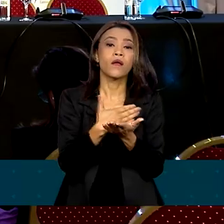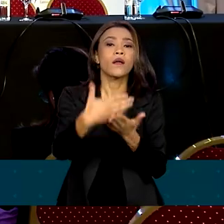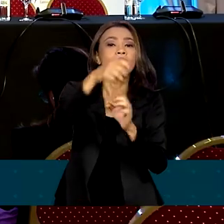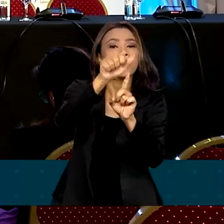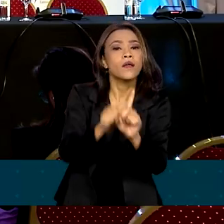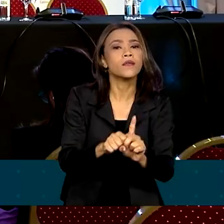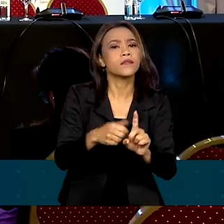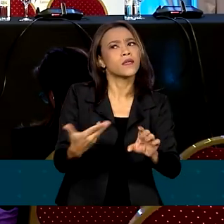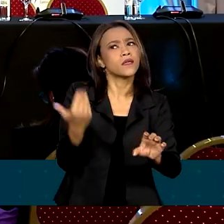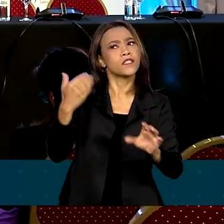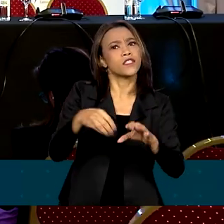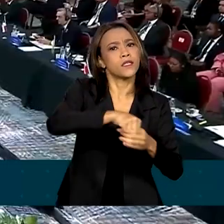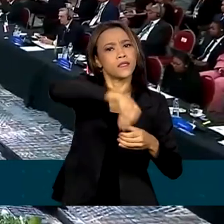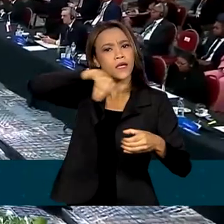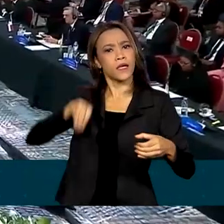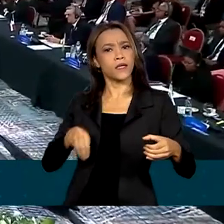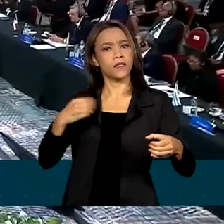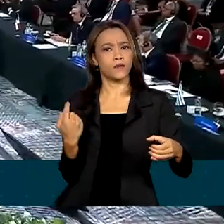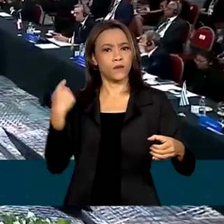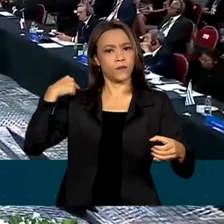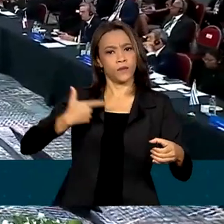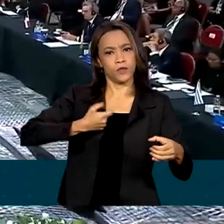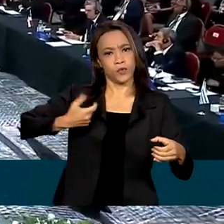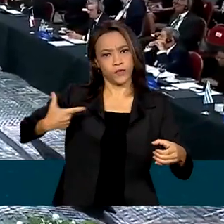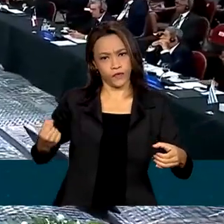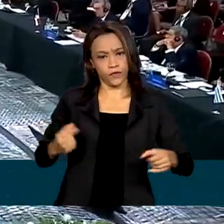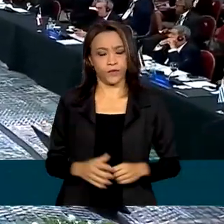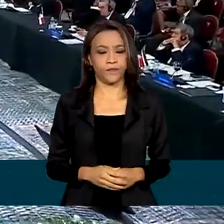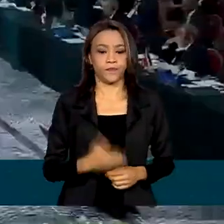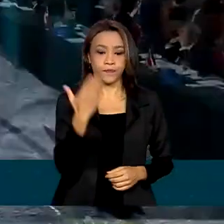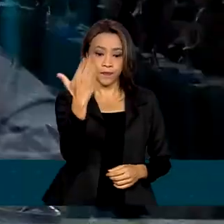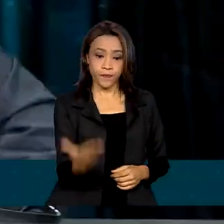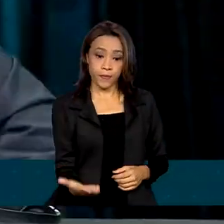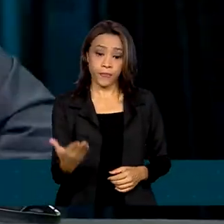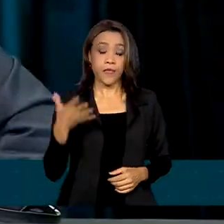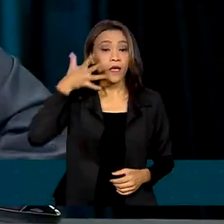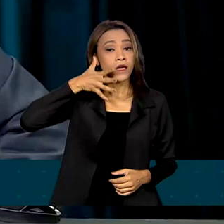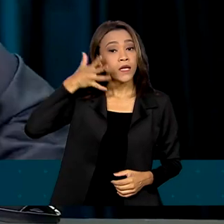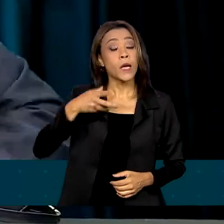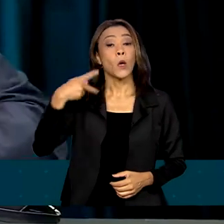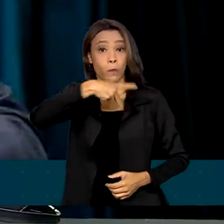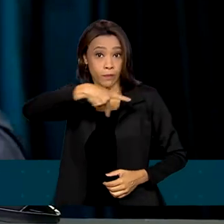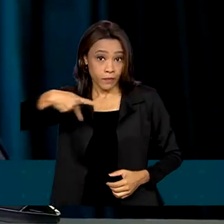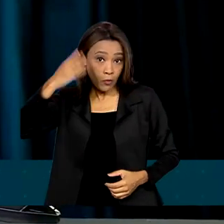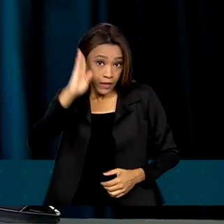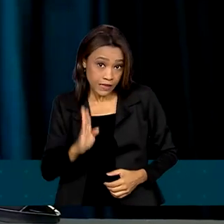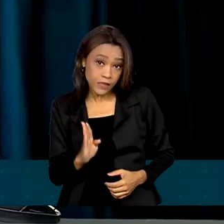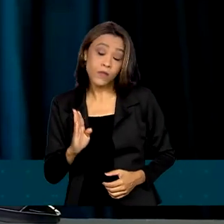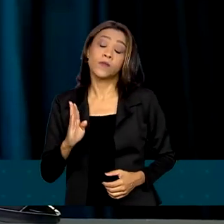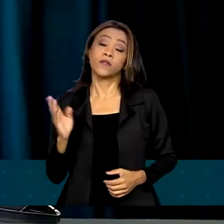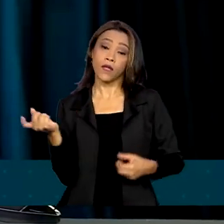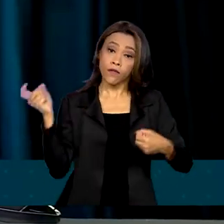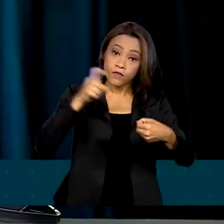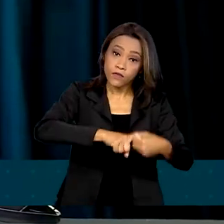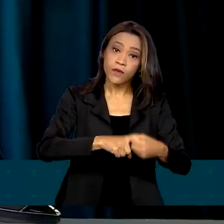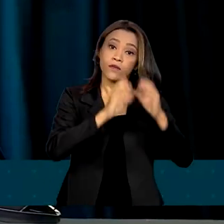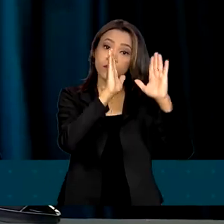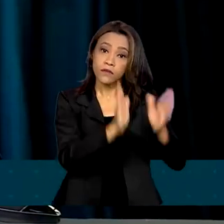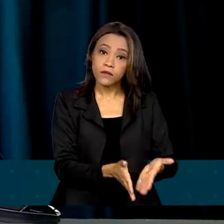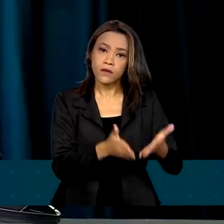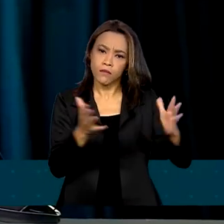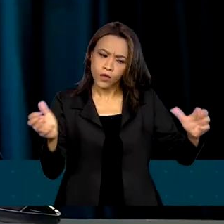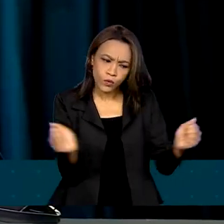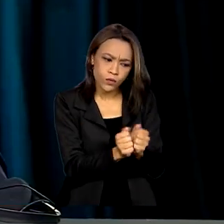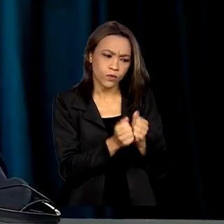retirado em 2020. O Brasil está de volta à região e pronto para trabalhar ao lado com